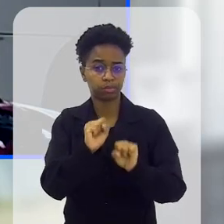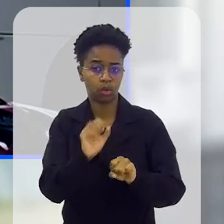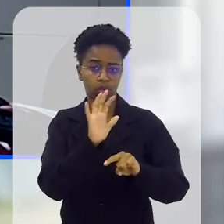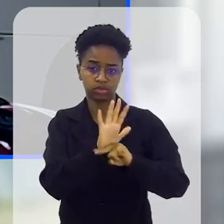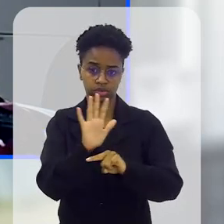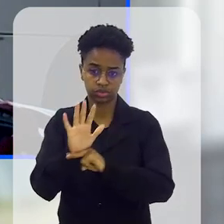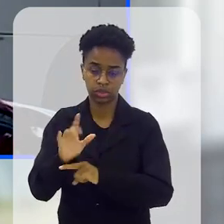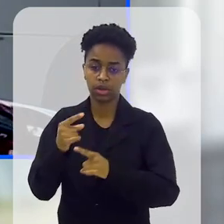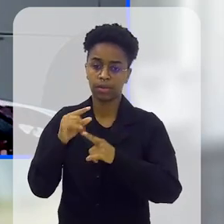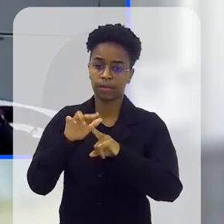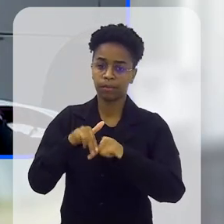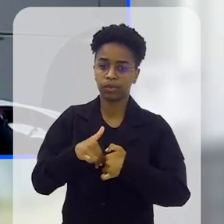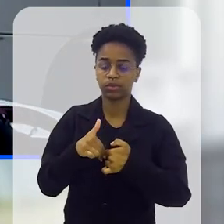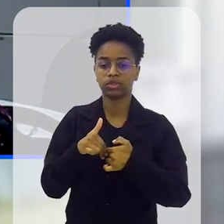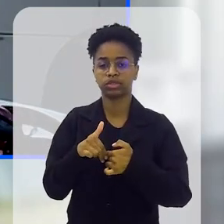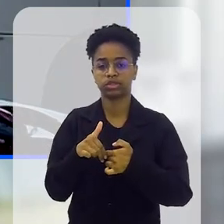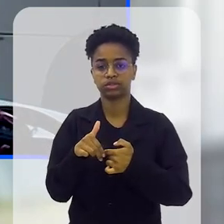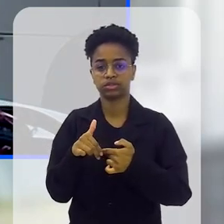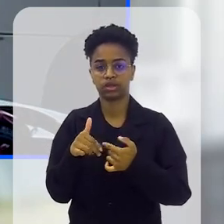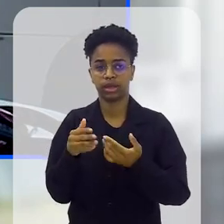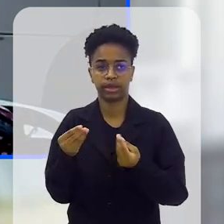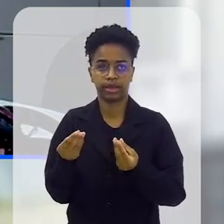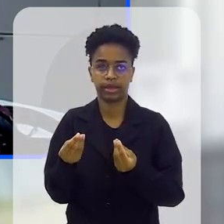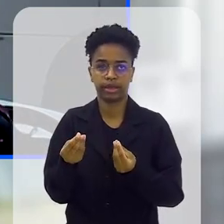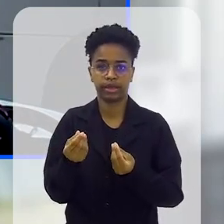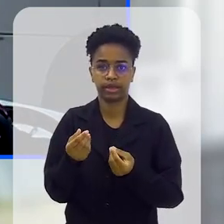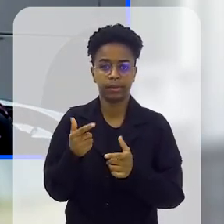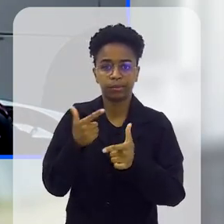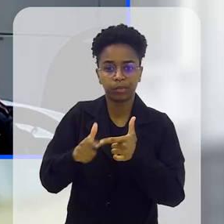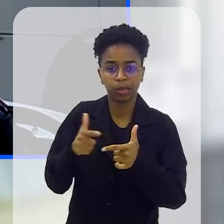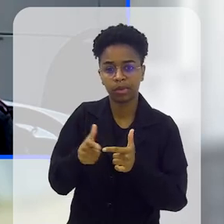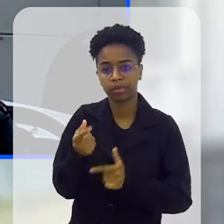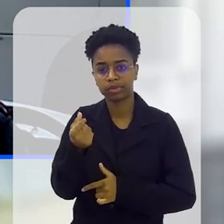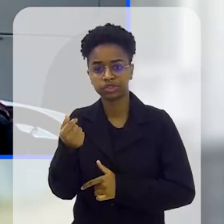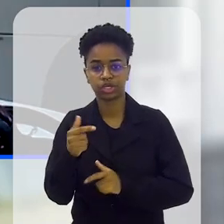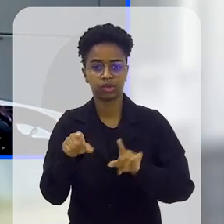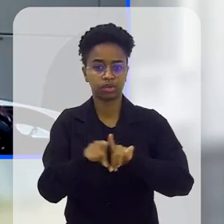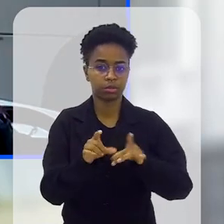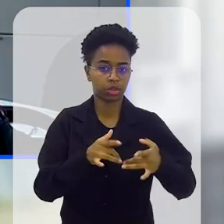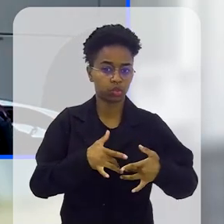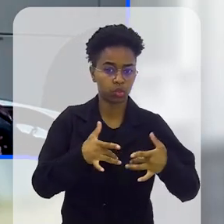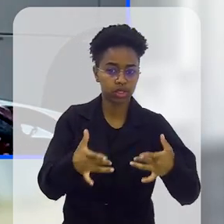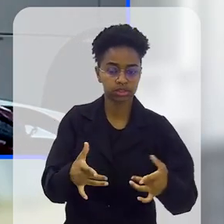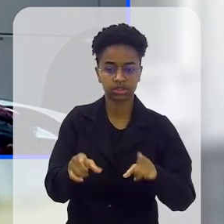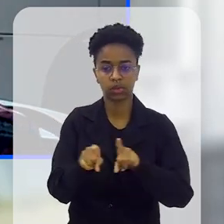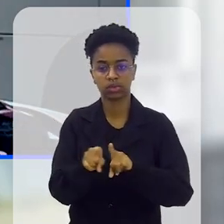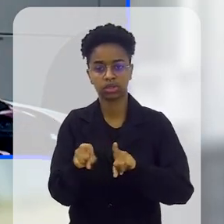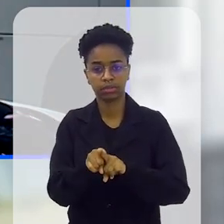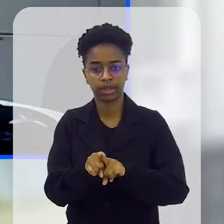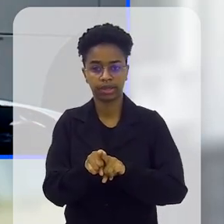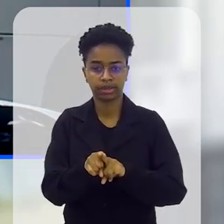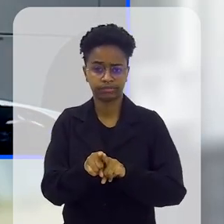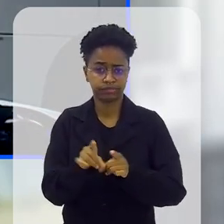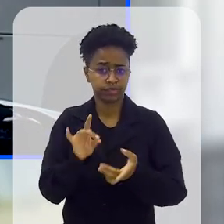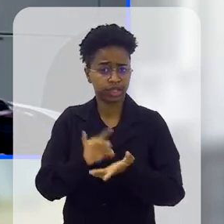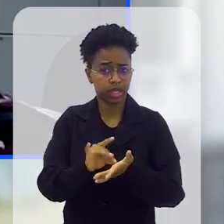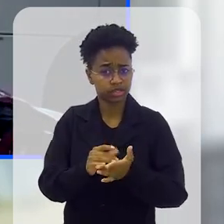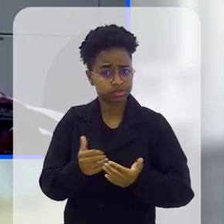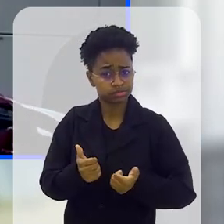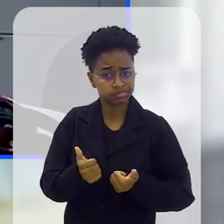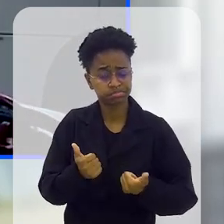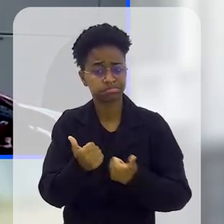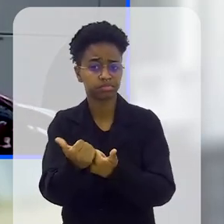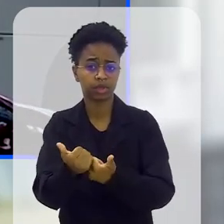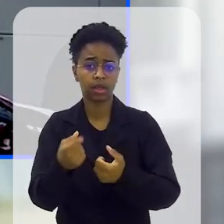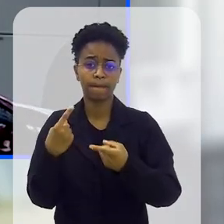realmente ajudar, né? Através de programas de financeiros, de doação, de se